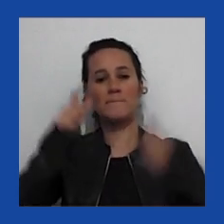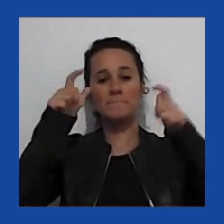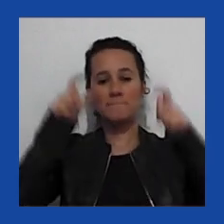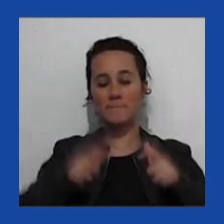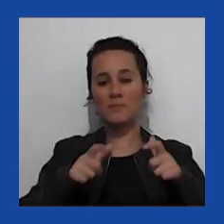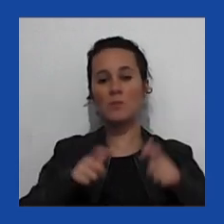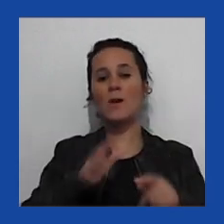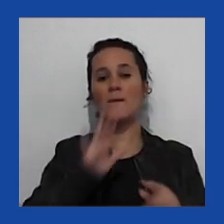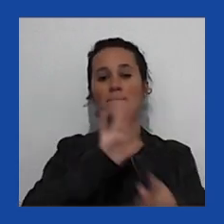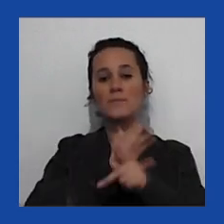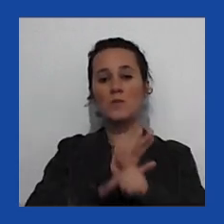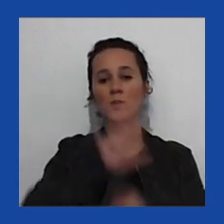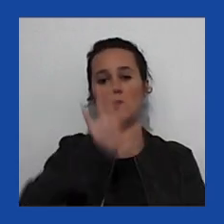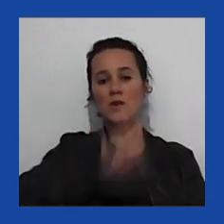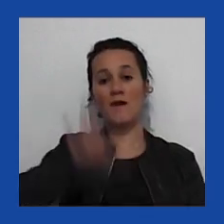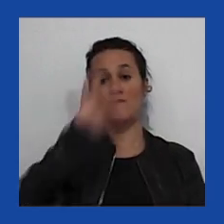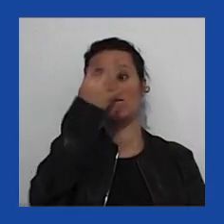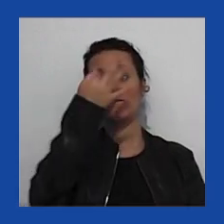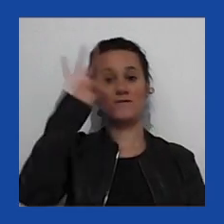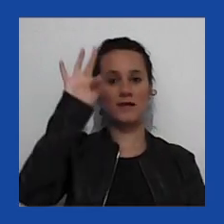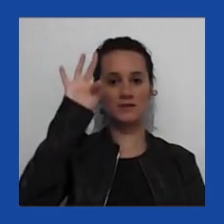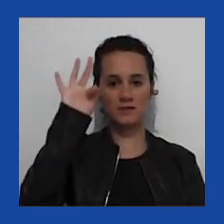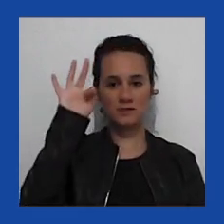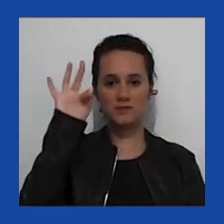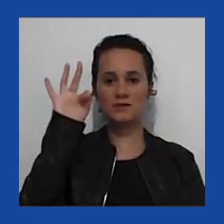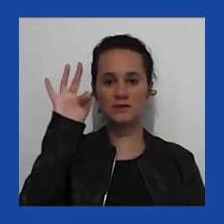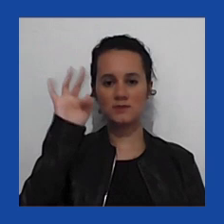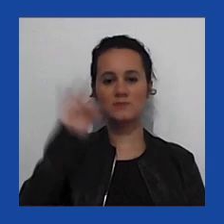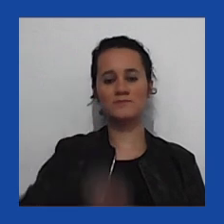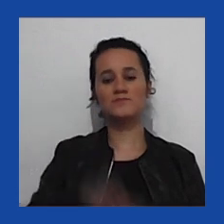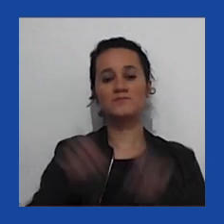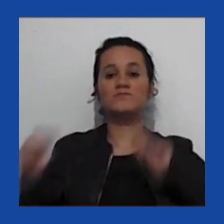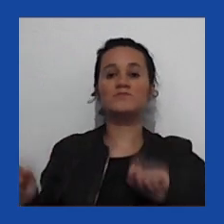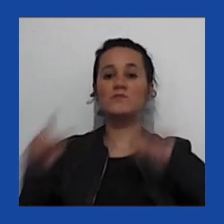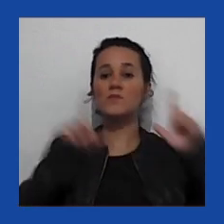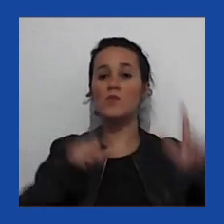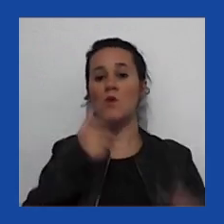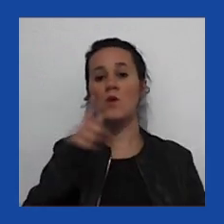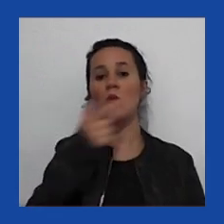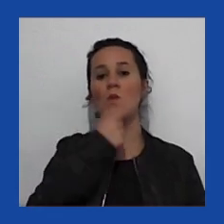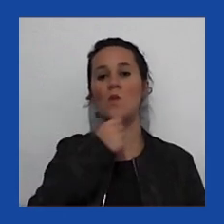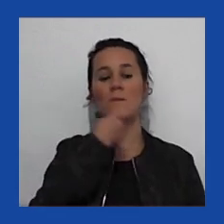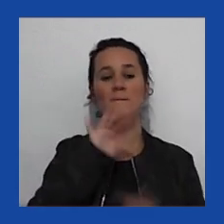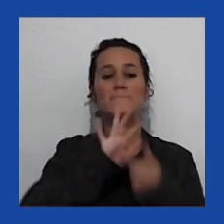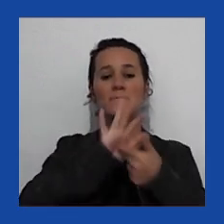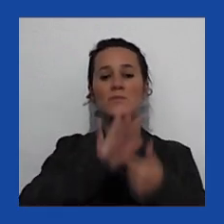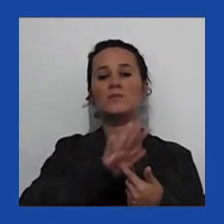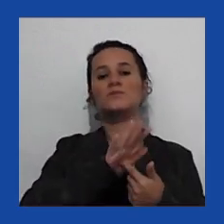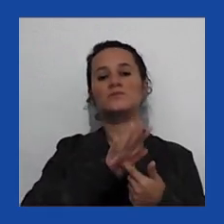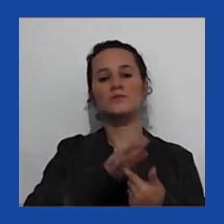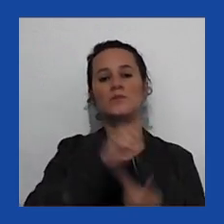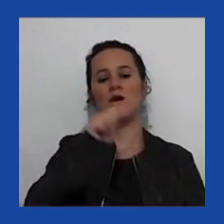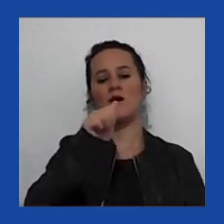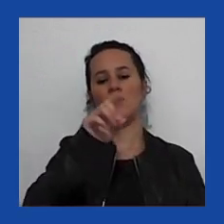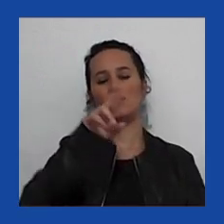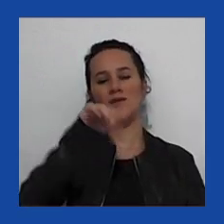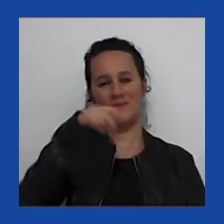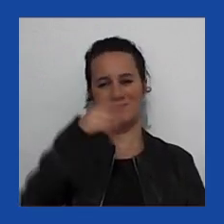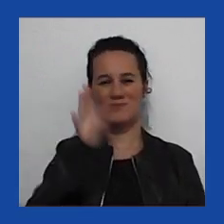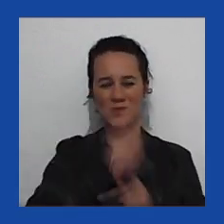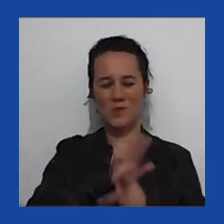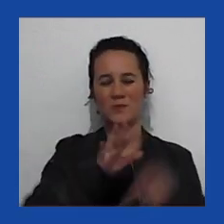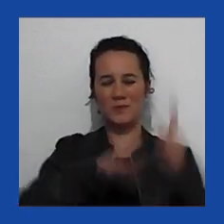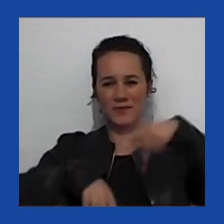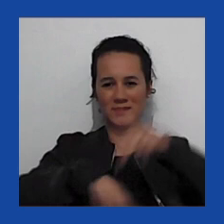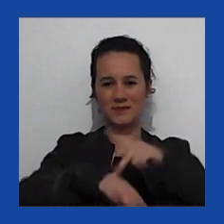National, na França. O próximo slide mostra Erdogan, da Turquia, do